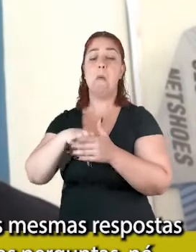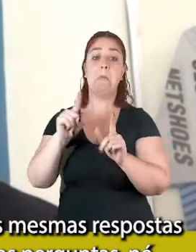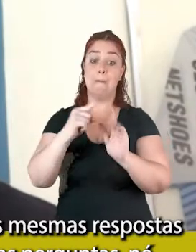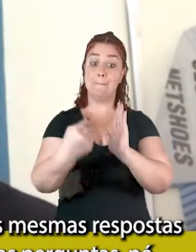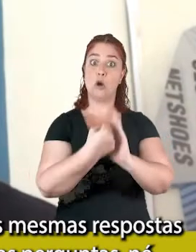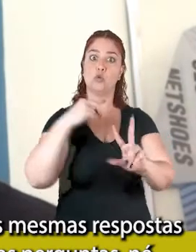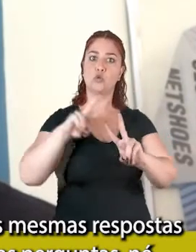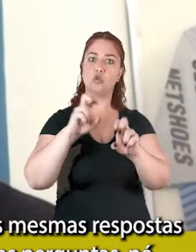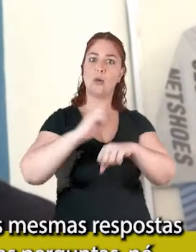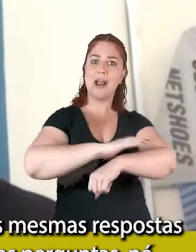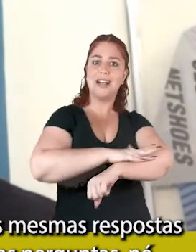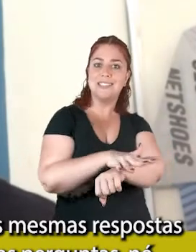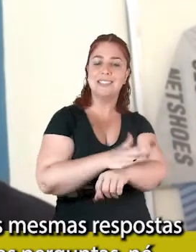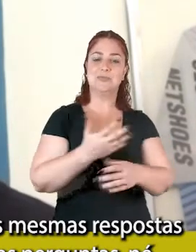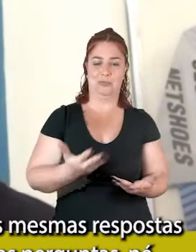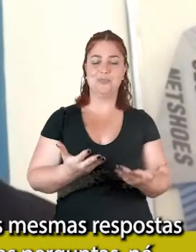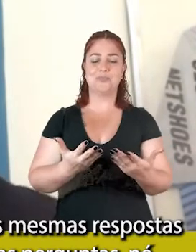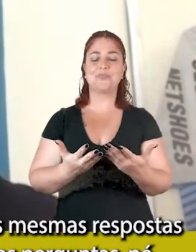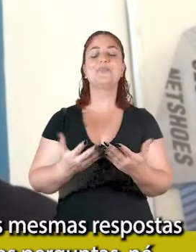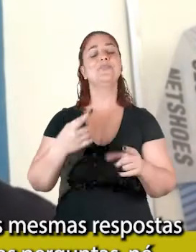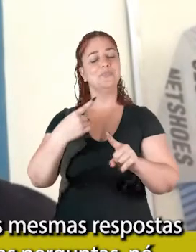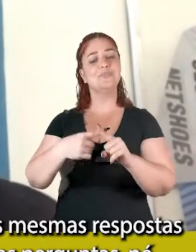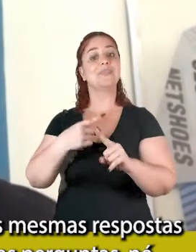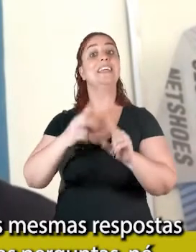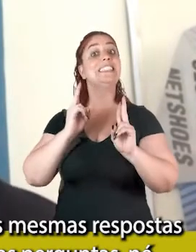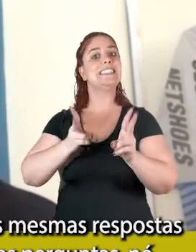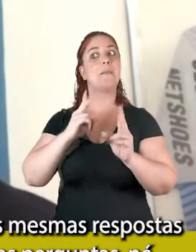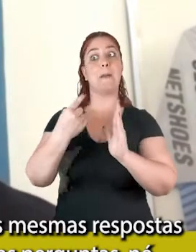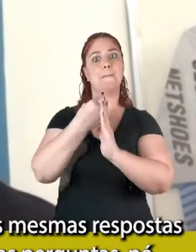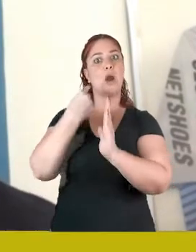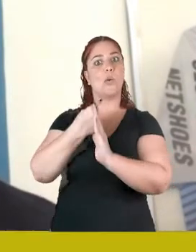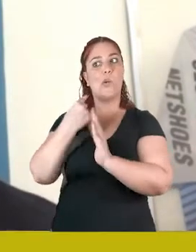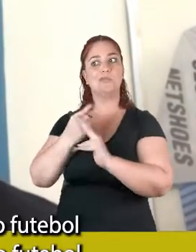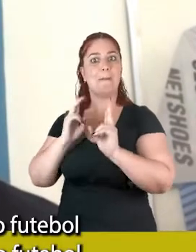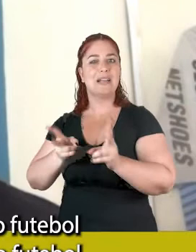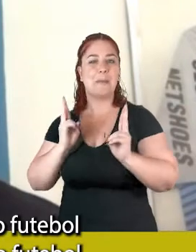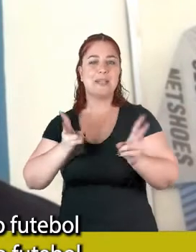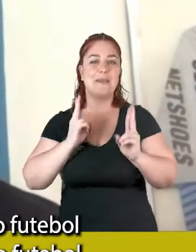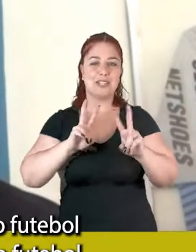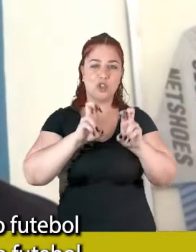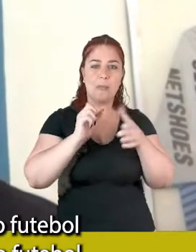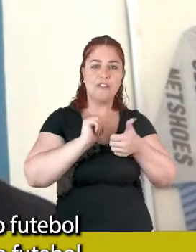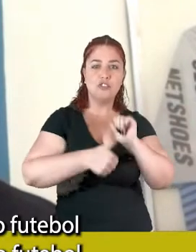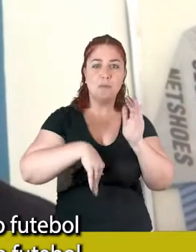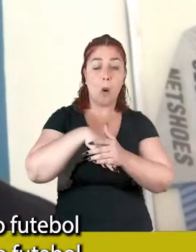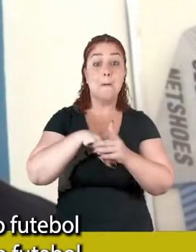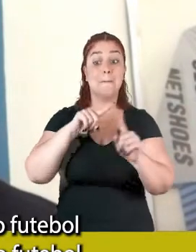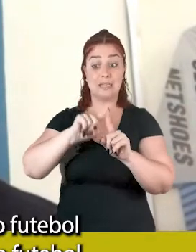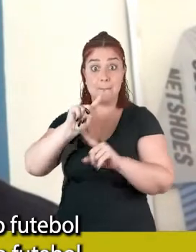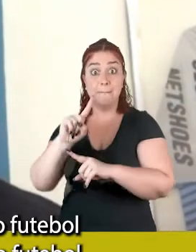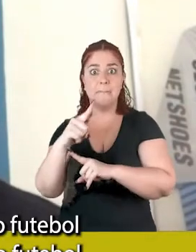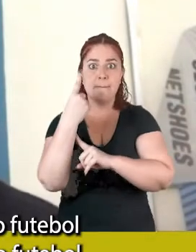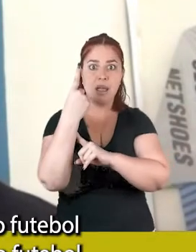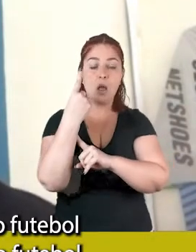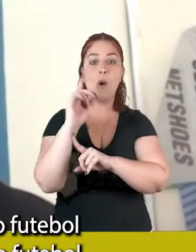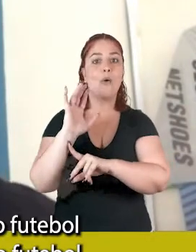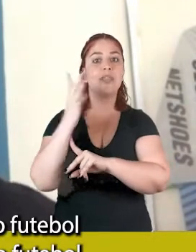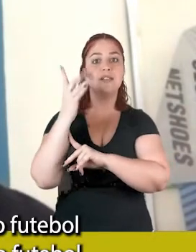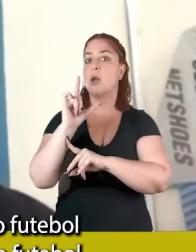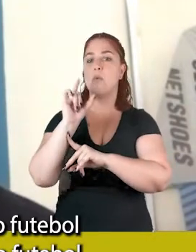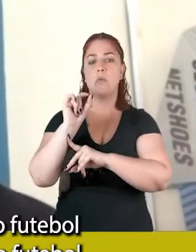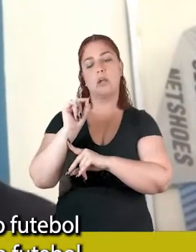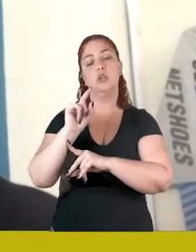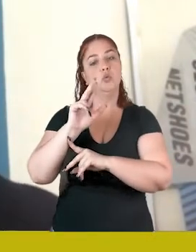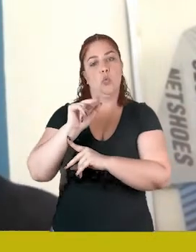repetem as mesmas respostas, porque são sempre as mesmas perguntas, né, e pela primeira vez no futebol, assim, nas